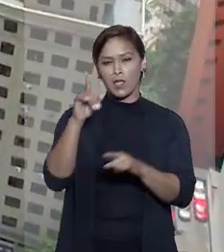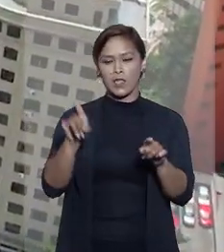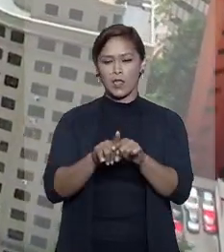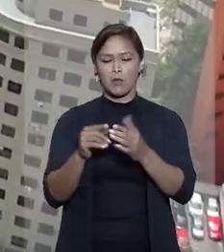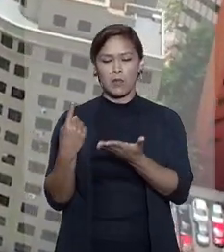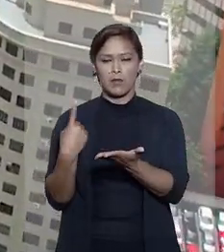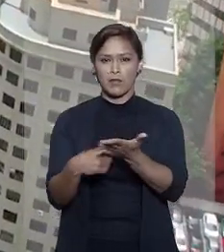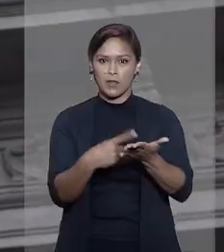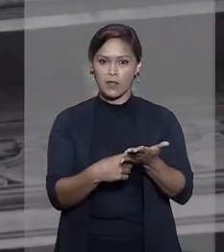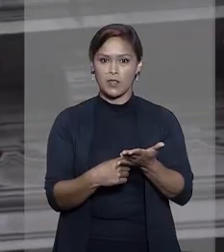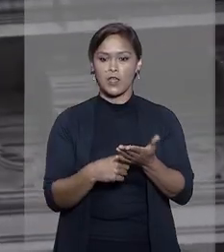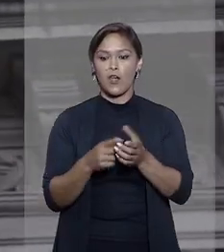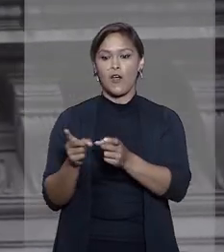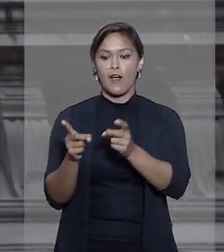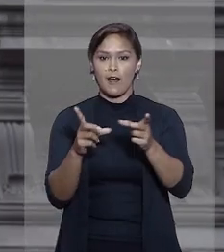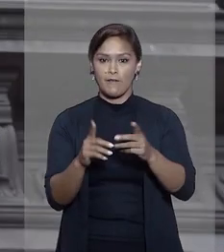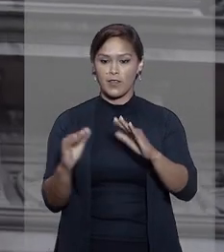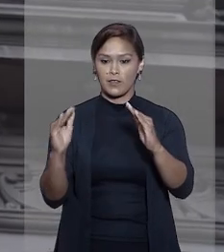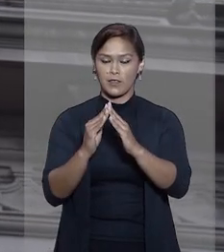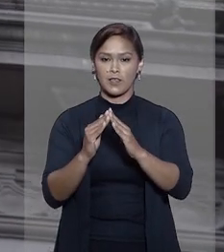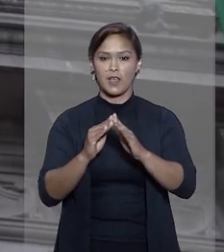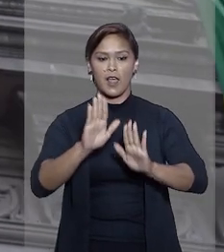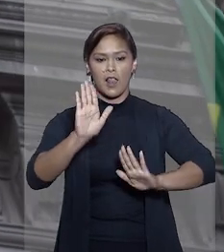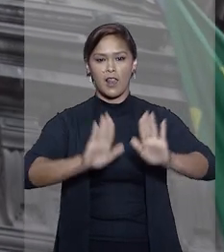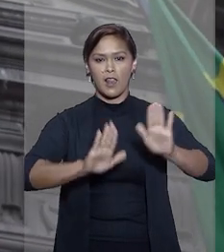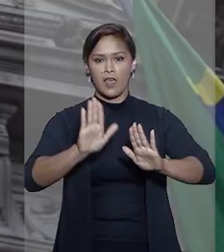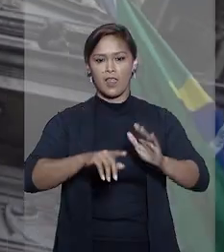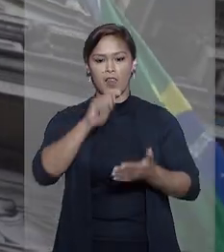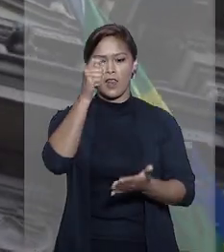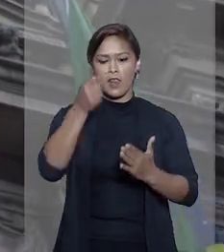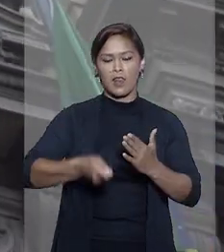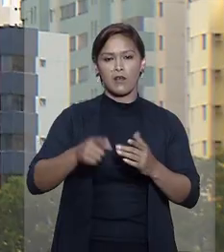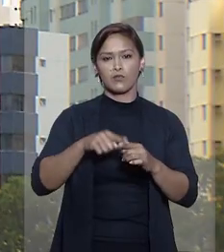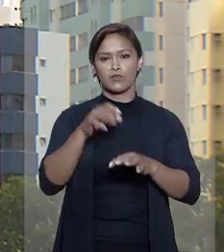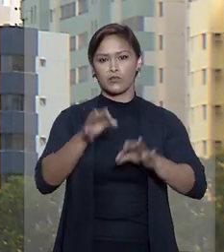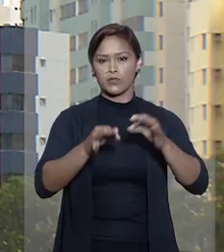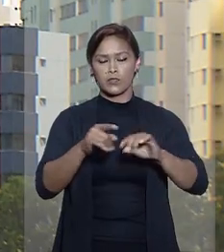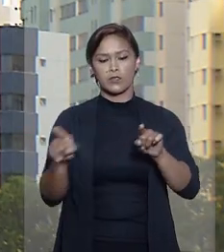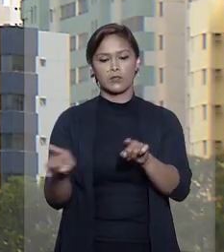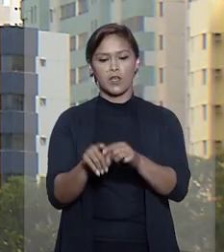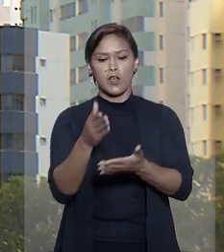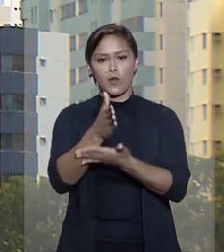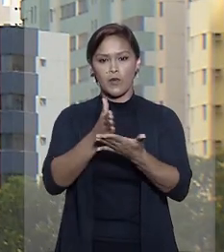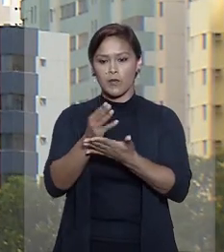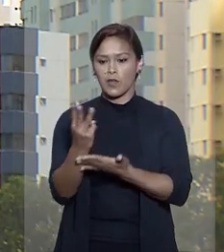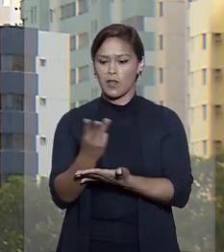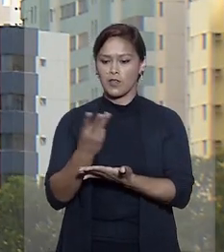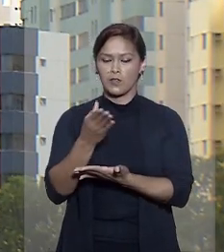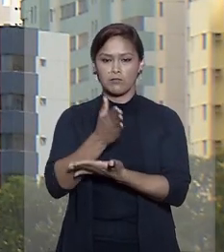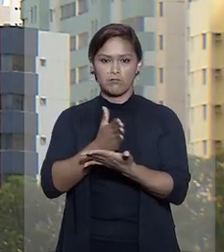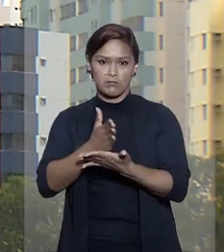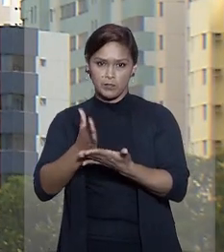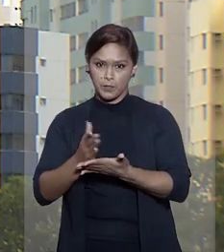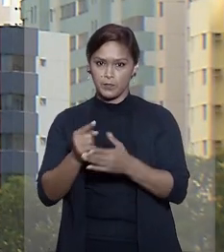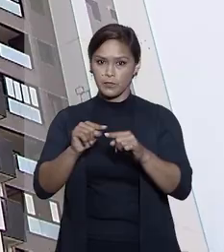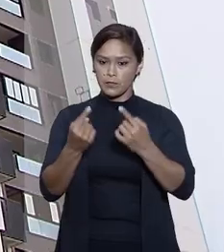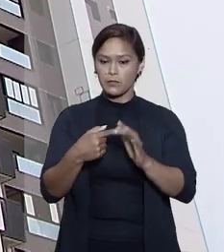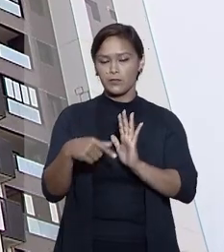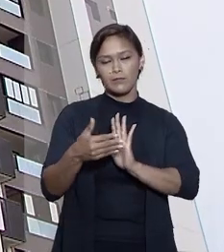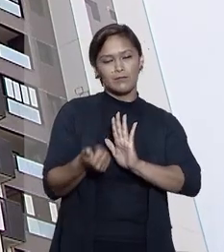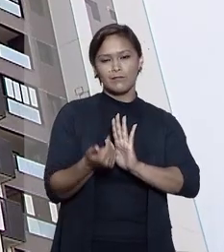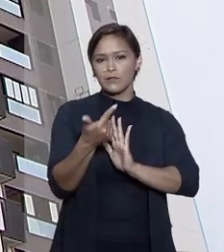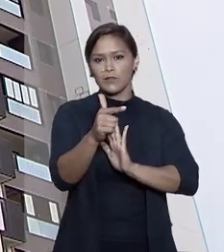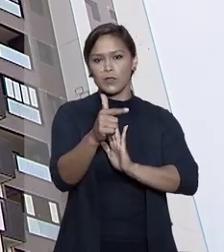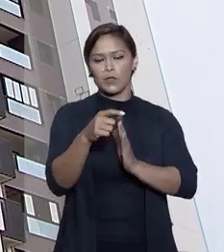pela determinação da venda do bem em leilão judicial para que o valor fosse repartido entre os três proprietários e